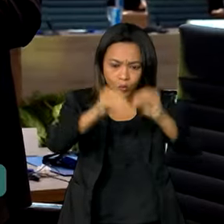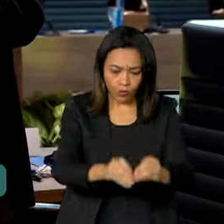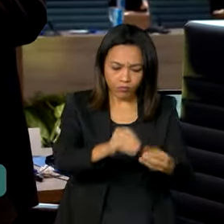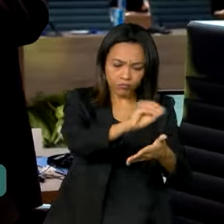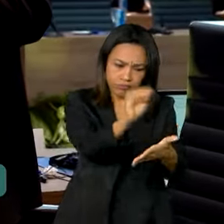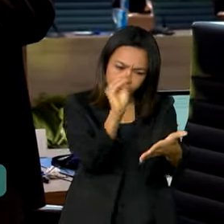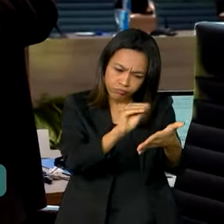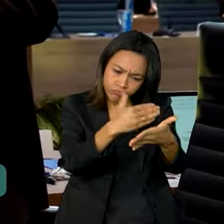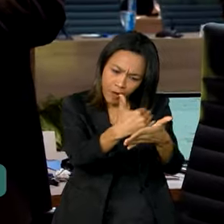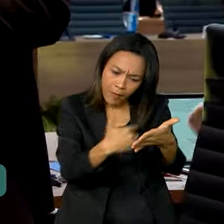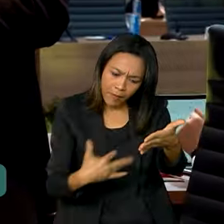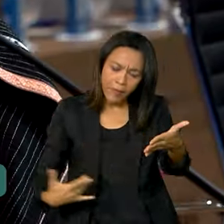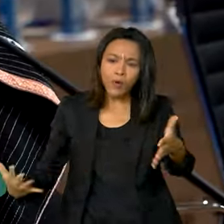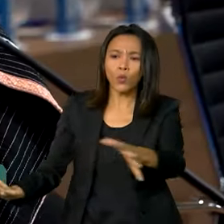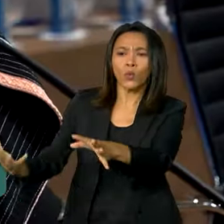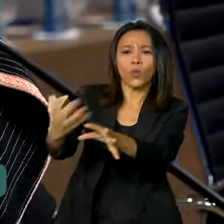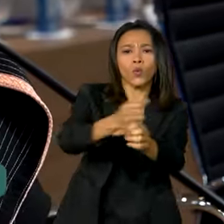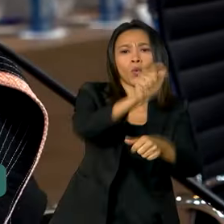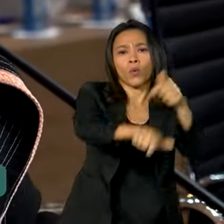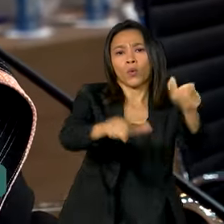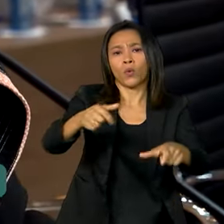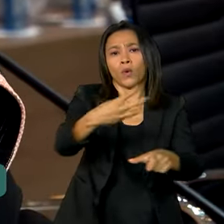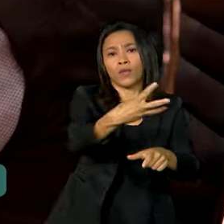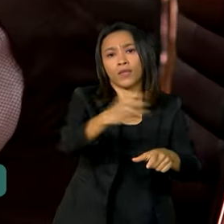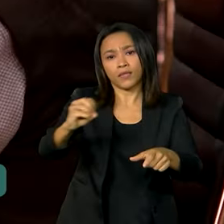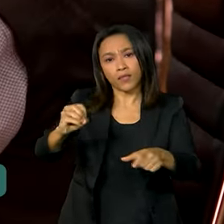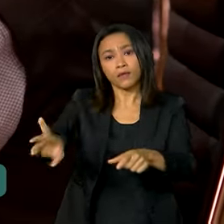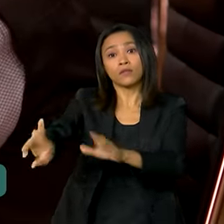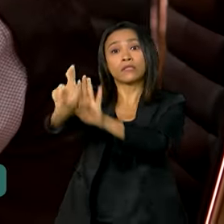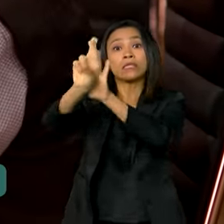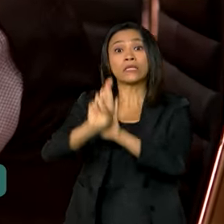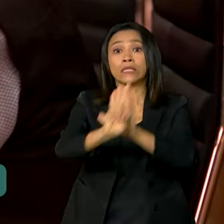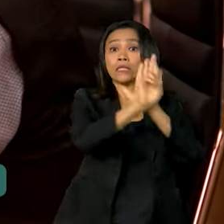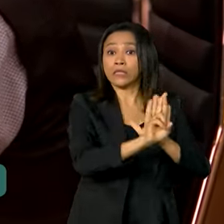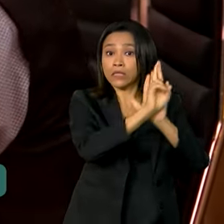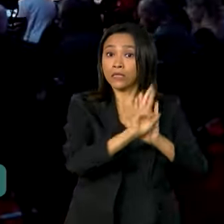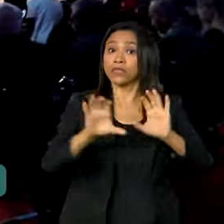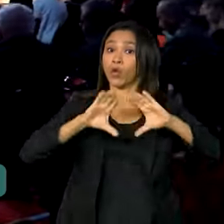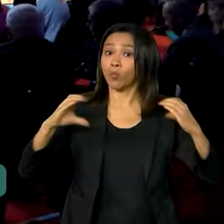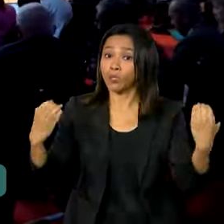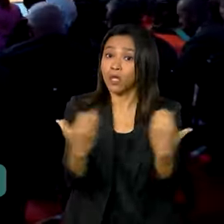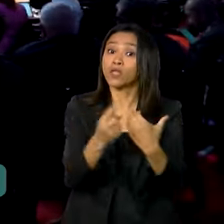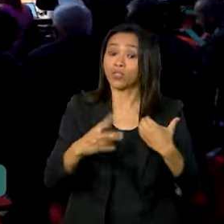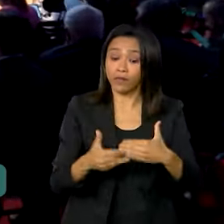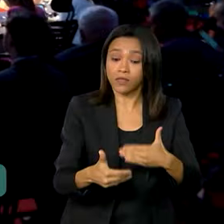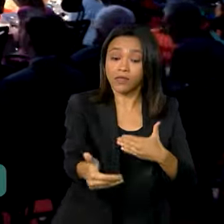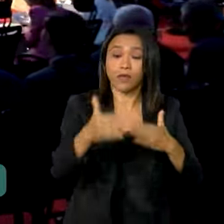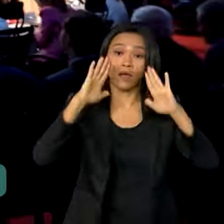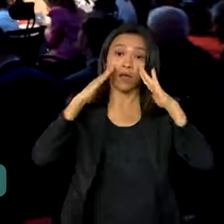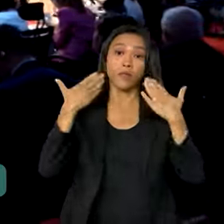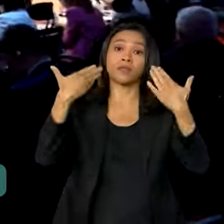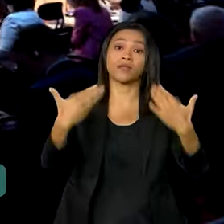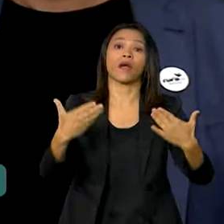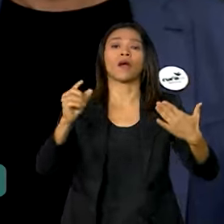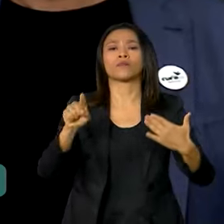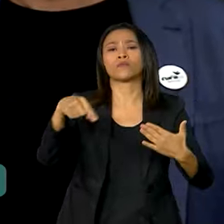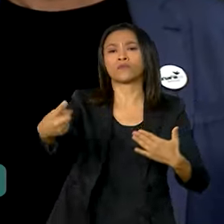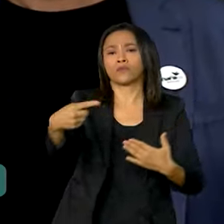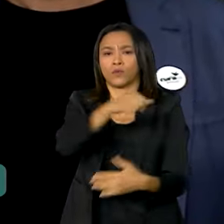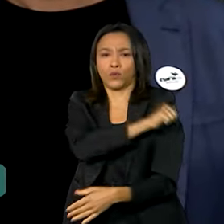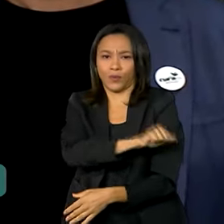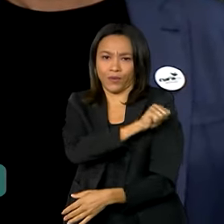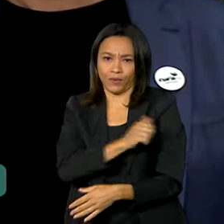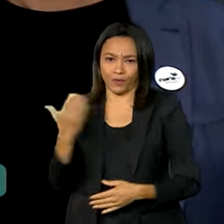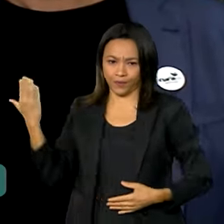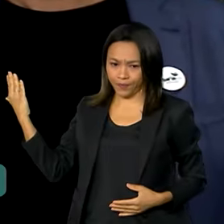participação de mais de 300 lideranças comunitárias e que serão apresentados durante a cúpula do G20 Social no Rio de Janeiro. Todos